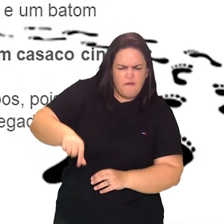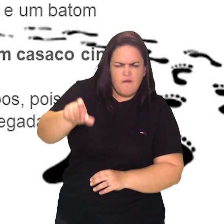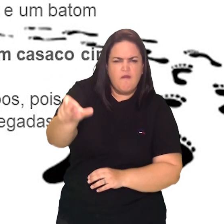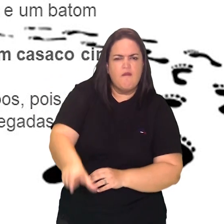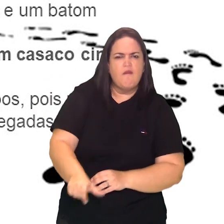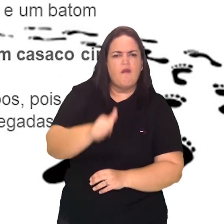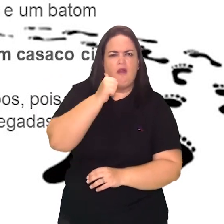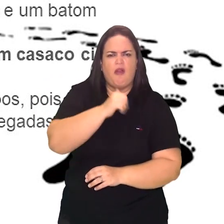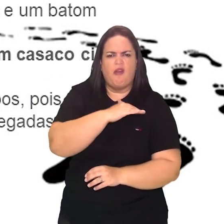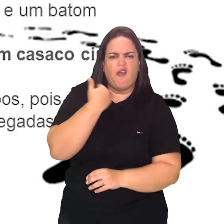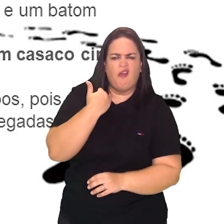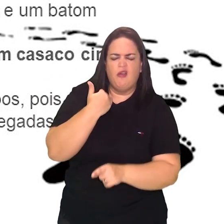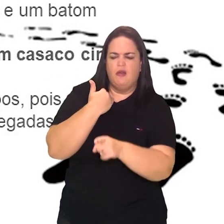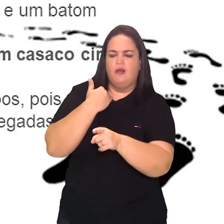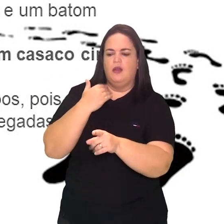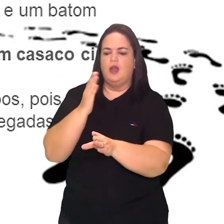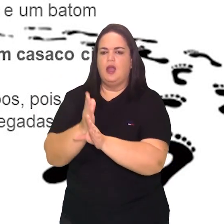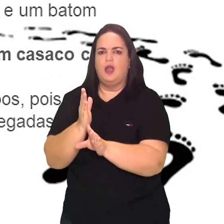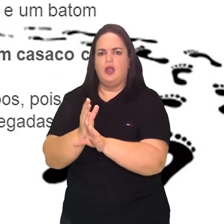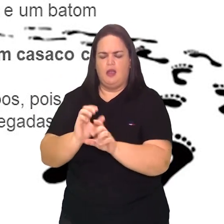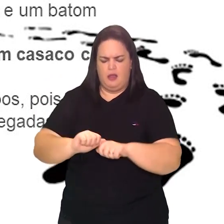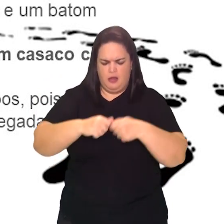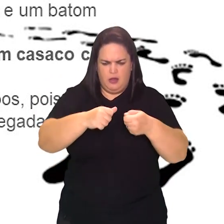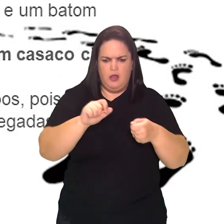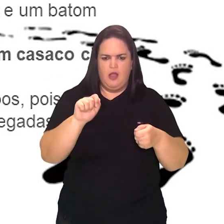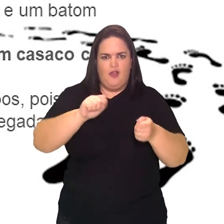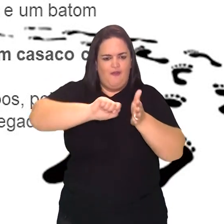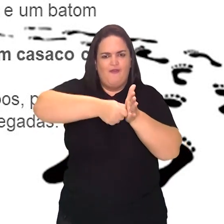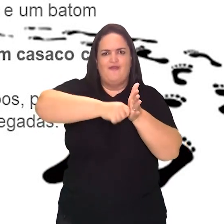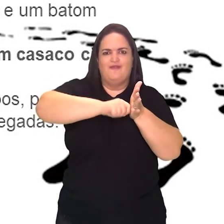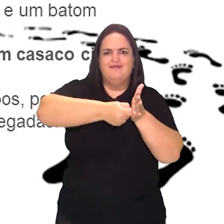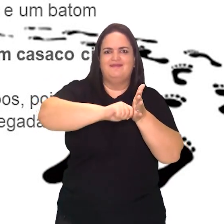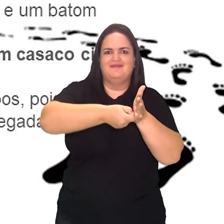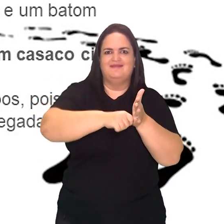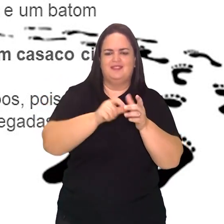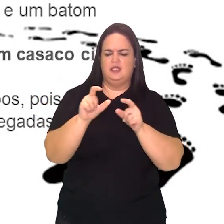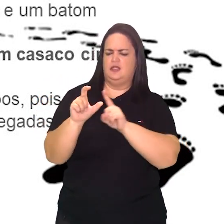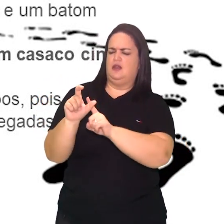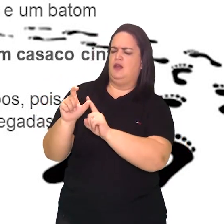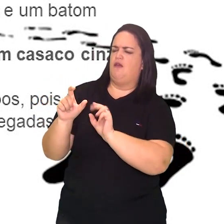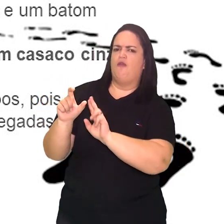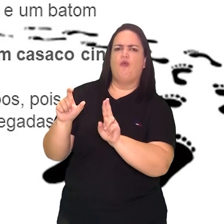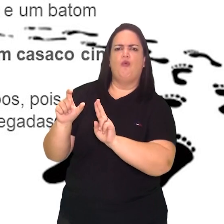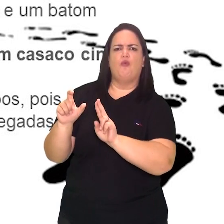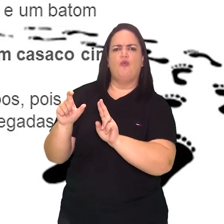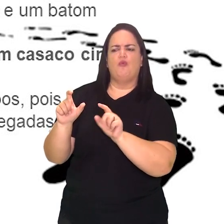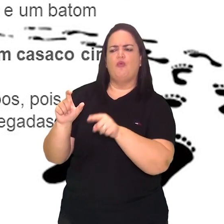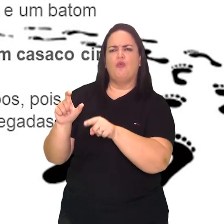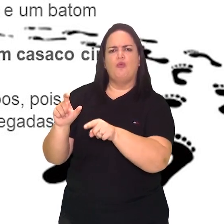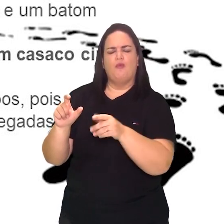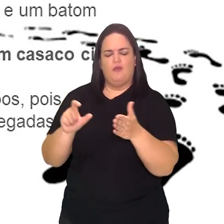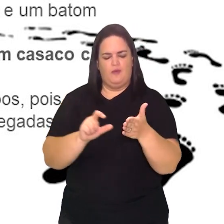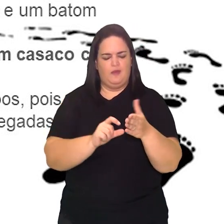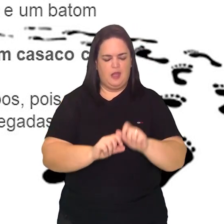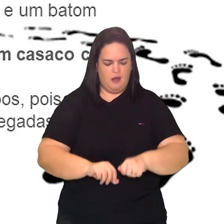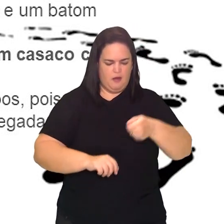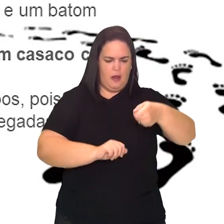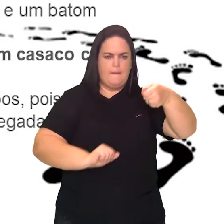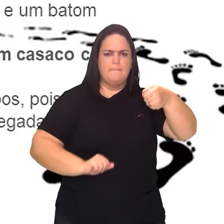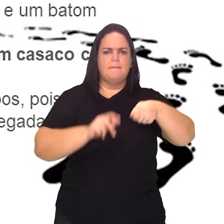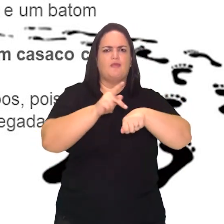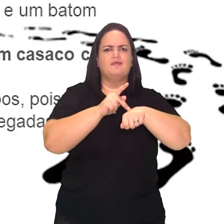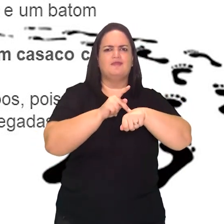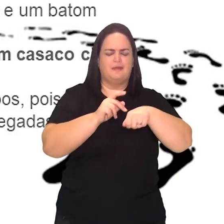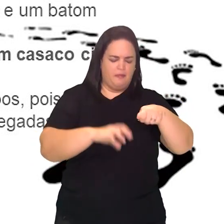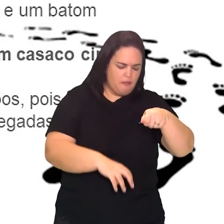uma chave com o nome da suposta vítima gravado, uma bolsa de cetim preto, um